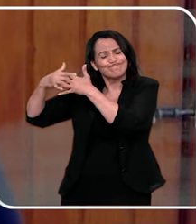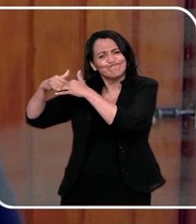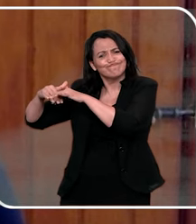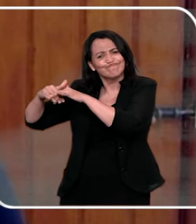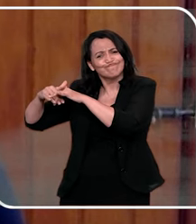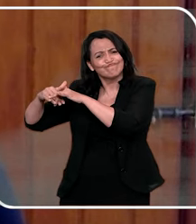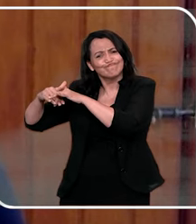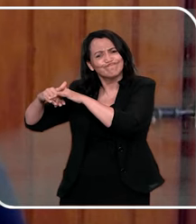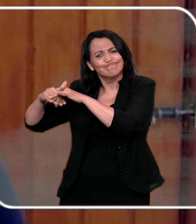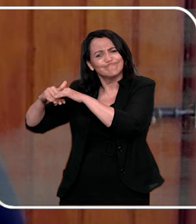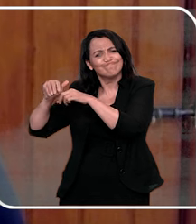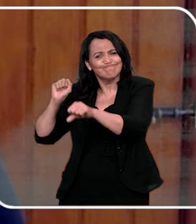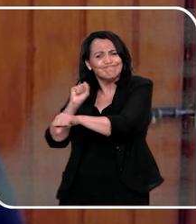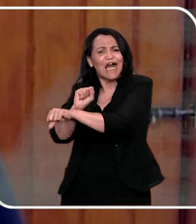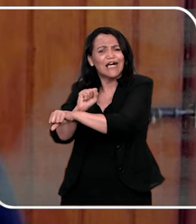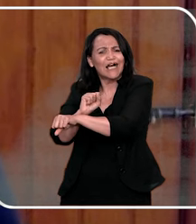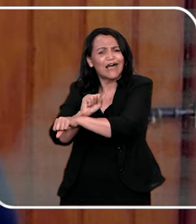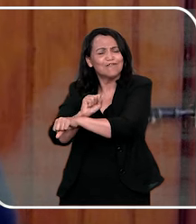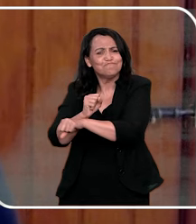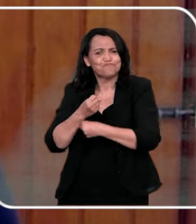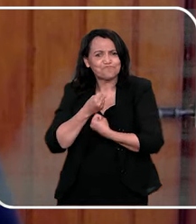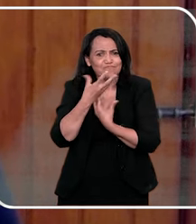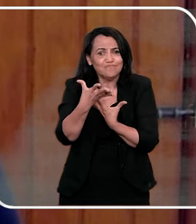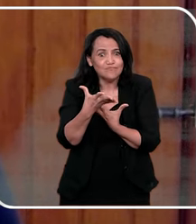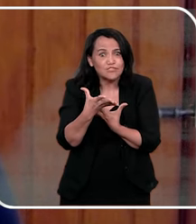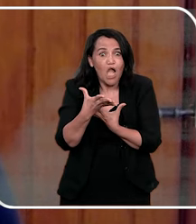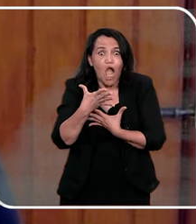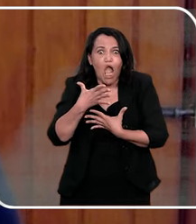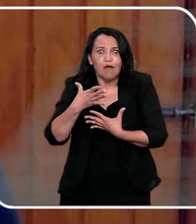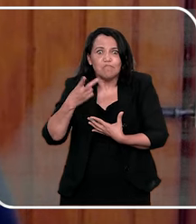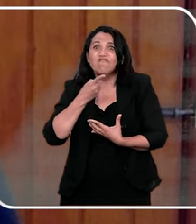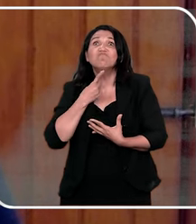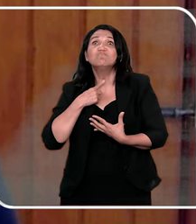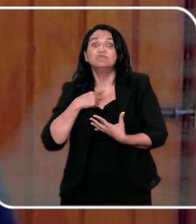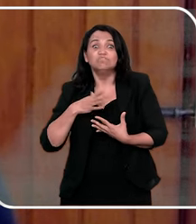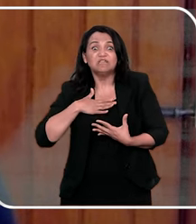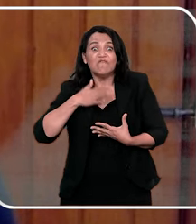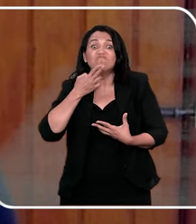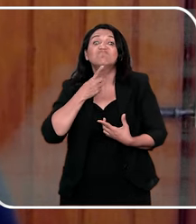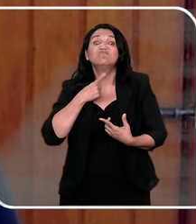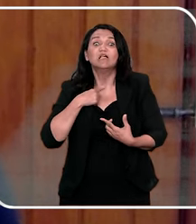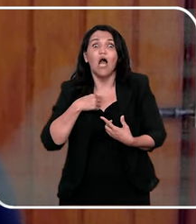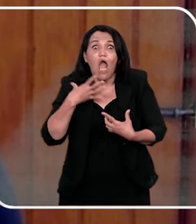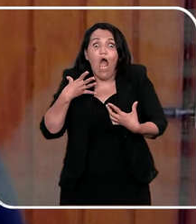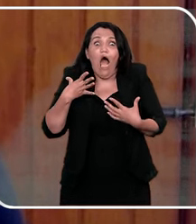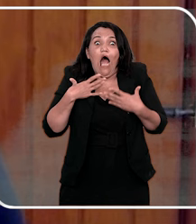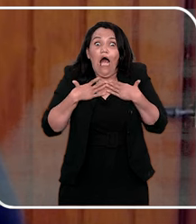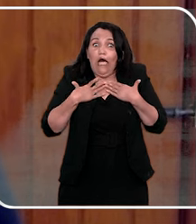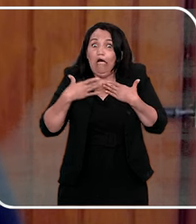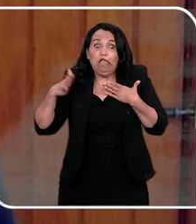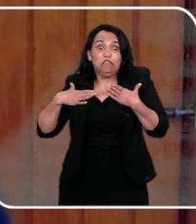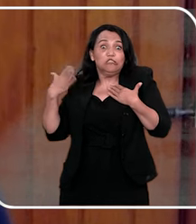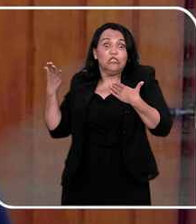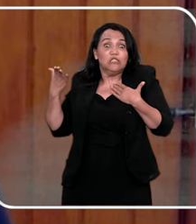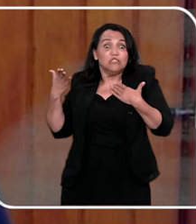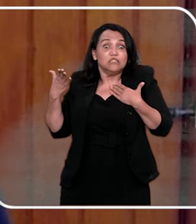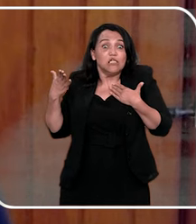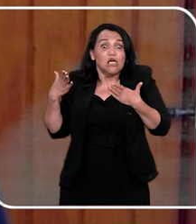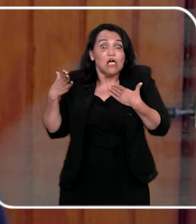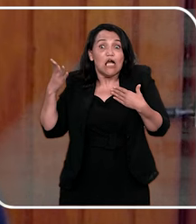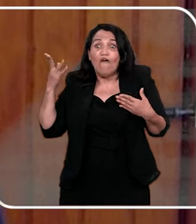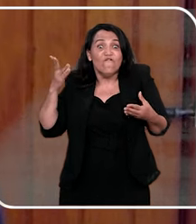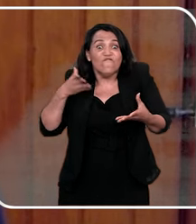reflexos ali, sem interromper a fala, né, porque a minha vontade, quando eu ouvi, era de, meu Deus,